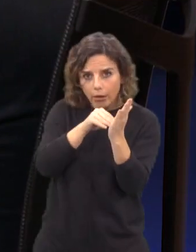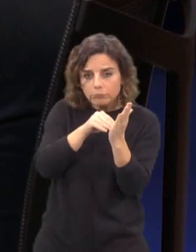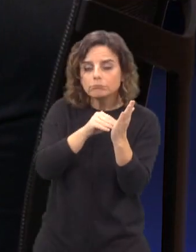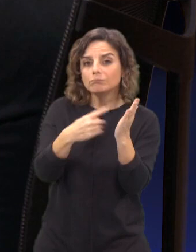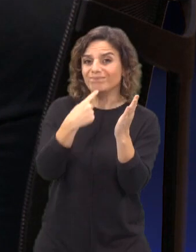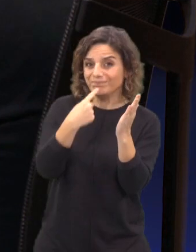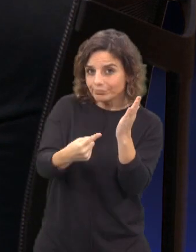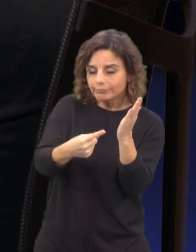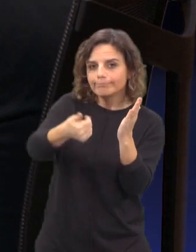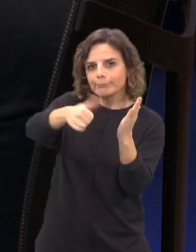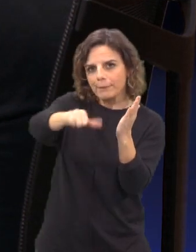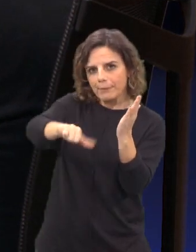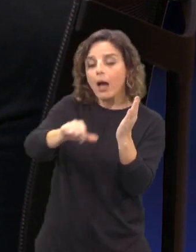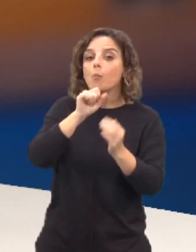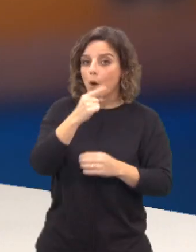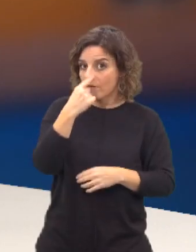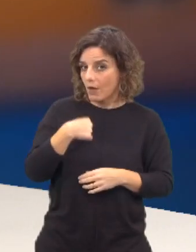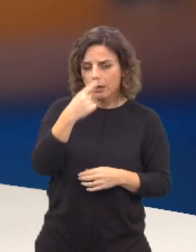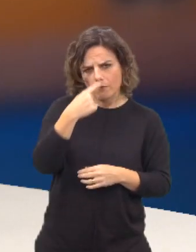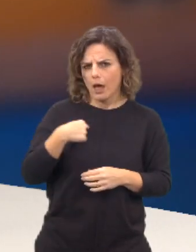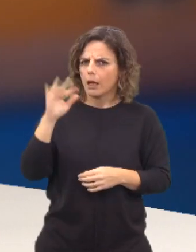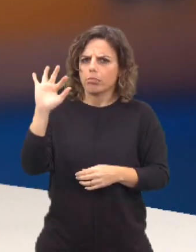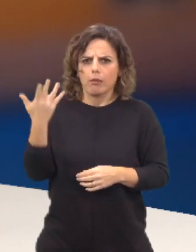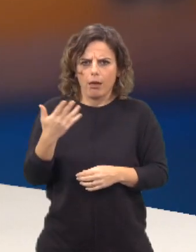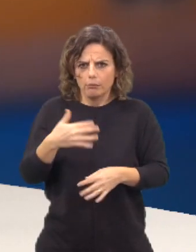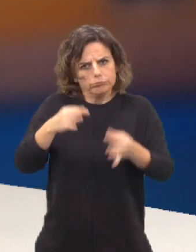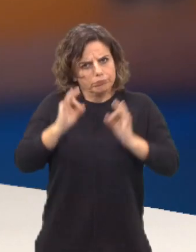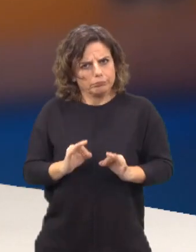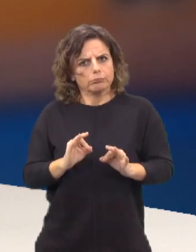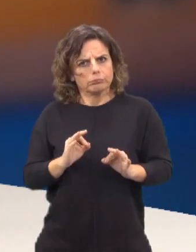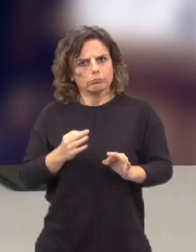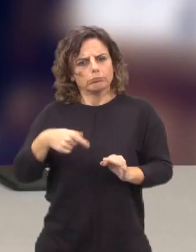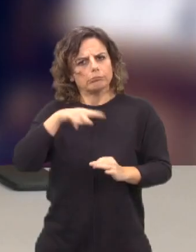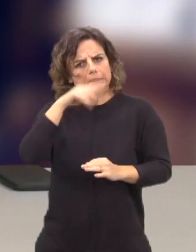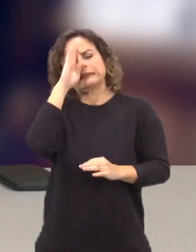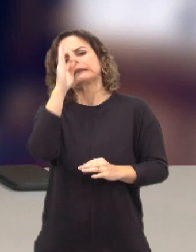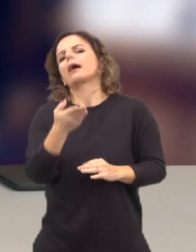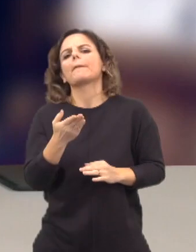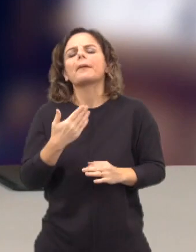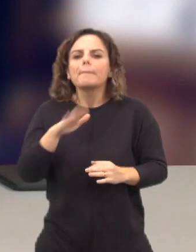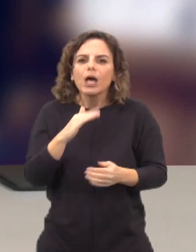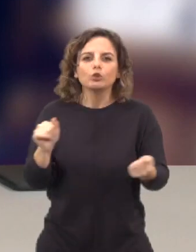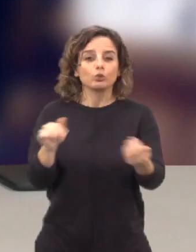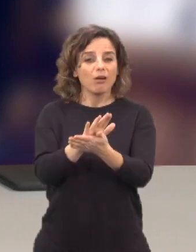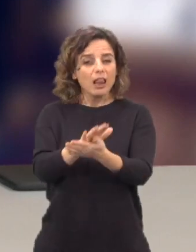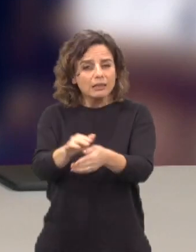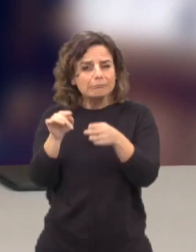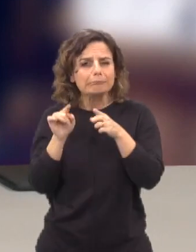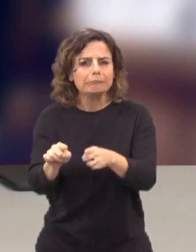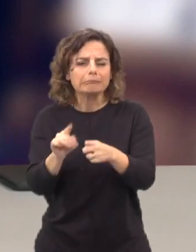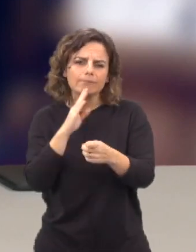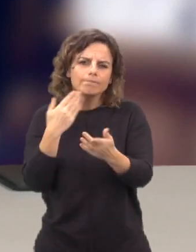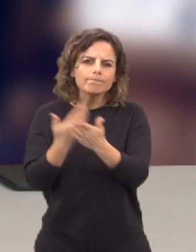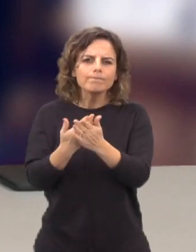Podem errar e, às vezes, erram. É importante termos isso em conta. Mas só o jornalista, só o jornalismo garante